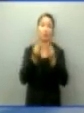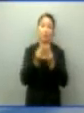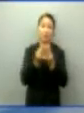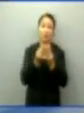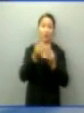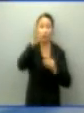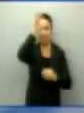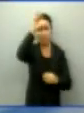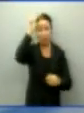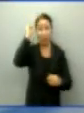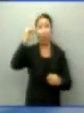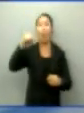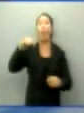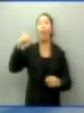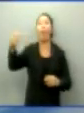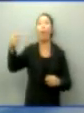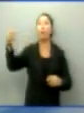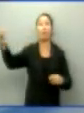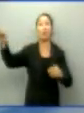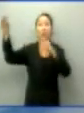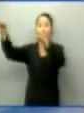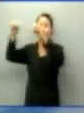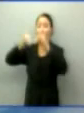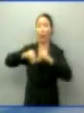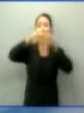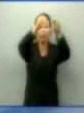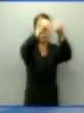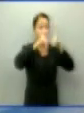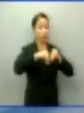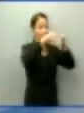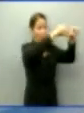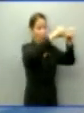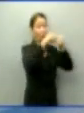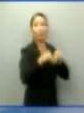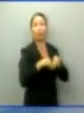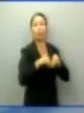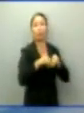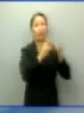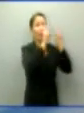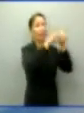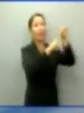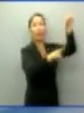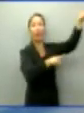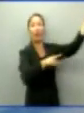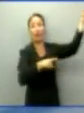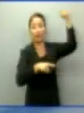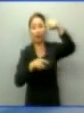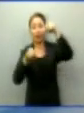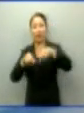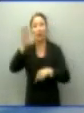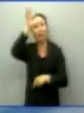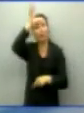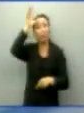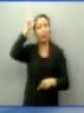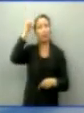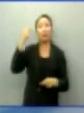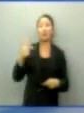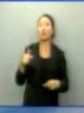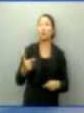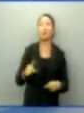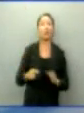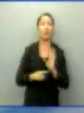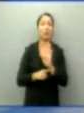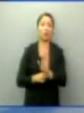vieram de outros estados aqui tentar sua vida, venderam suas casas e vieram apostar aqui. Infelizmente, não tiveram o retorno